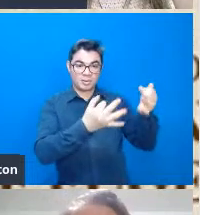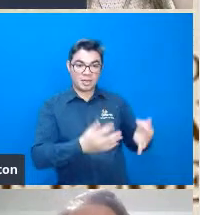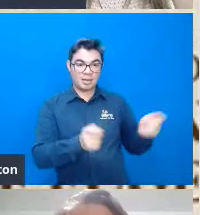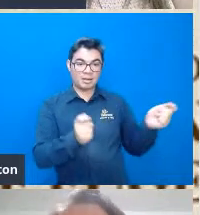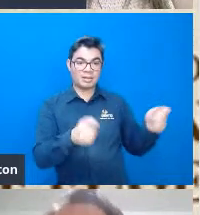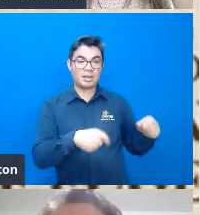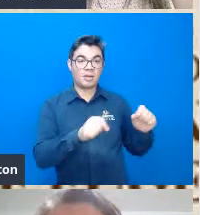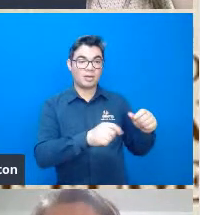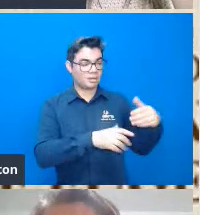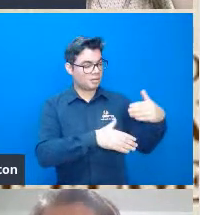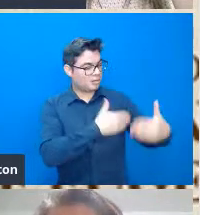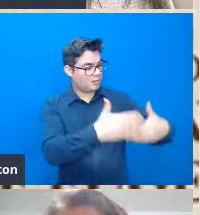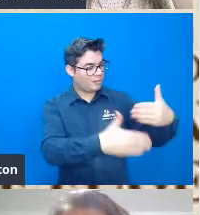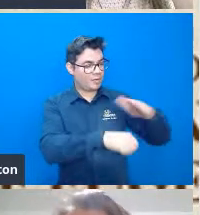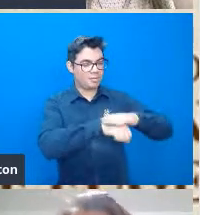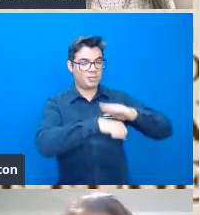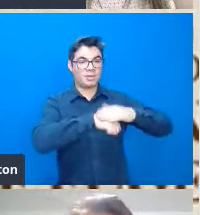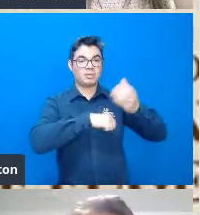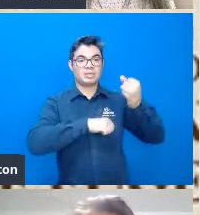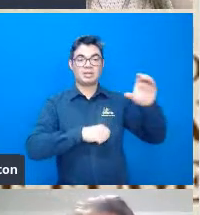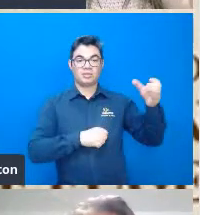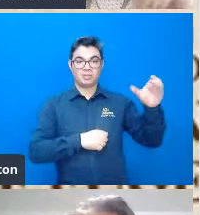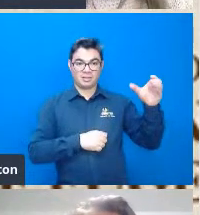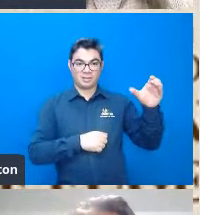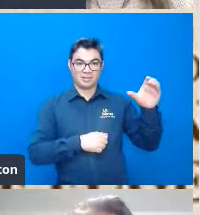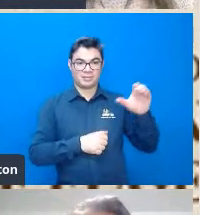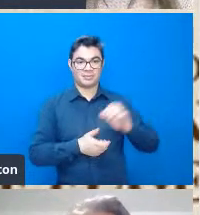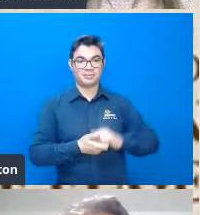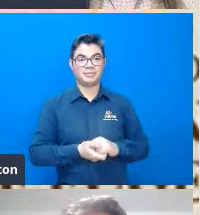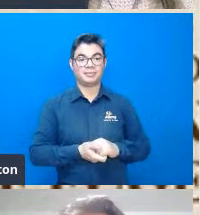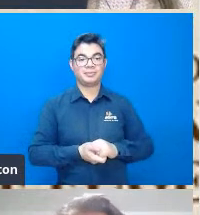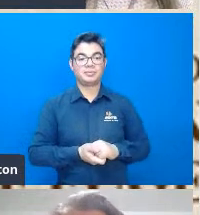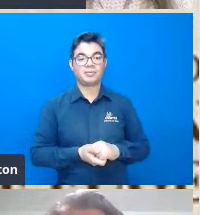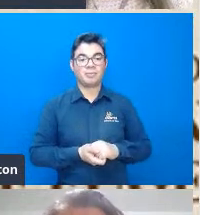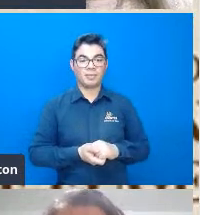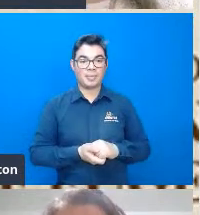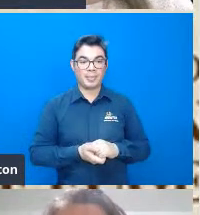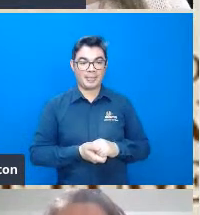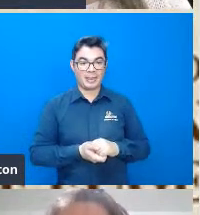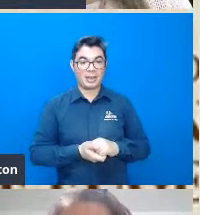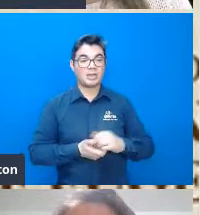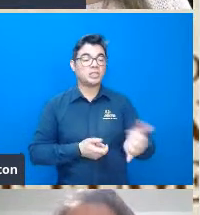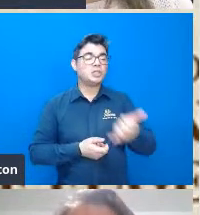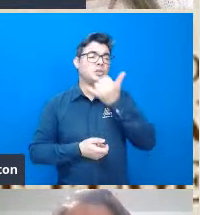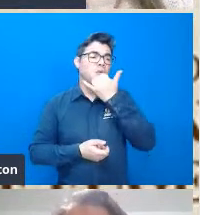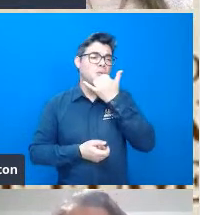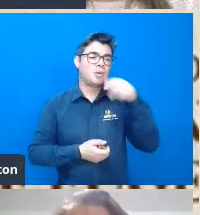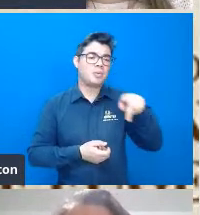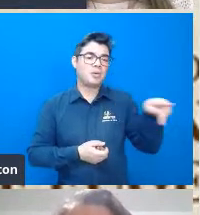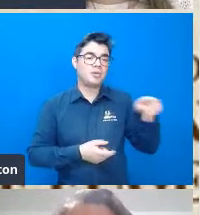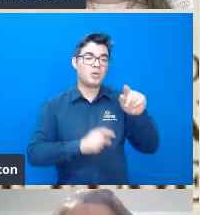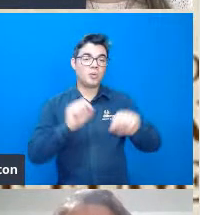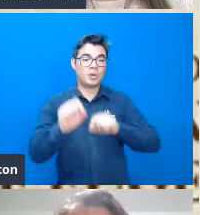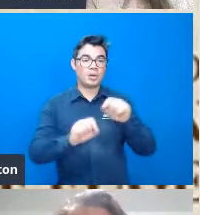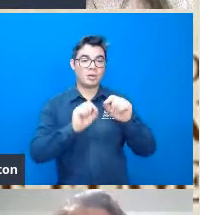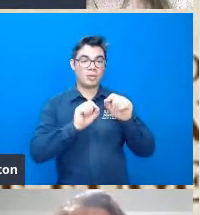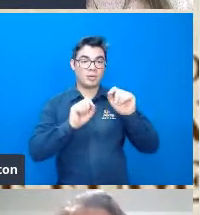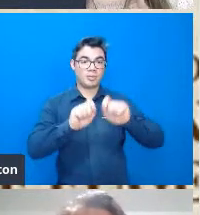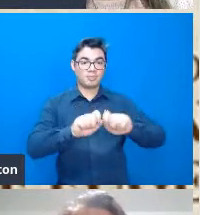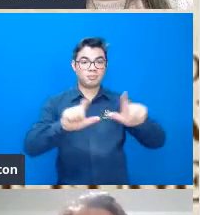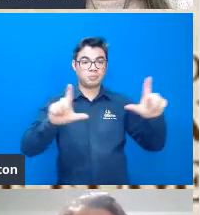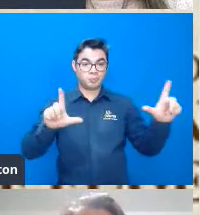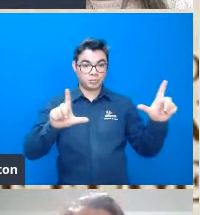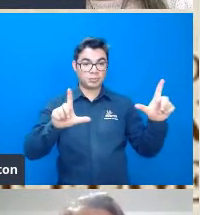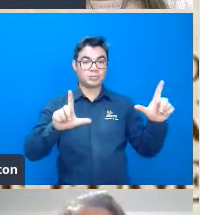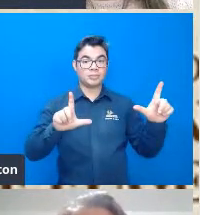para ele se desenvolver como cientista. Professor. Também per... Oi. Oi, desculpa, eu acredito que, não sei se é só para